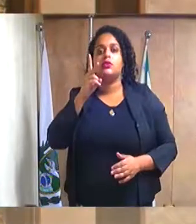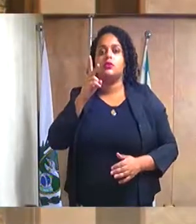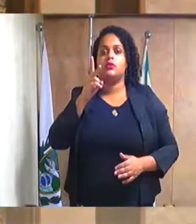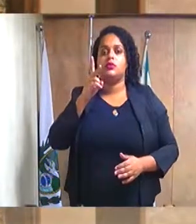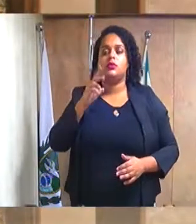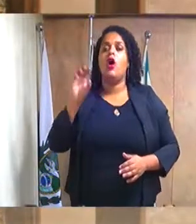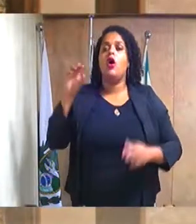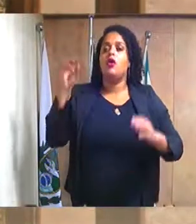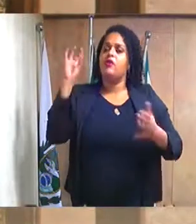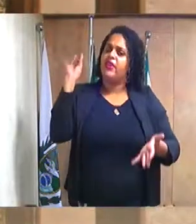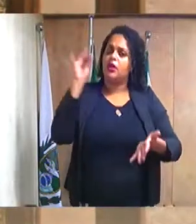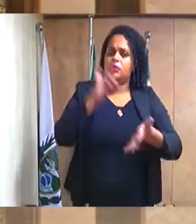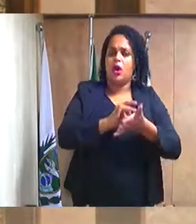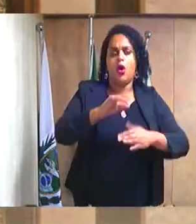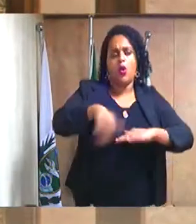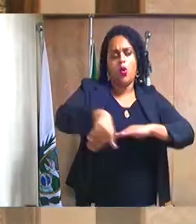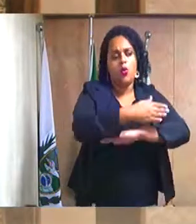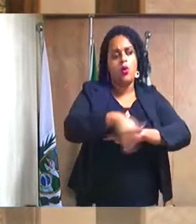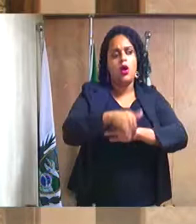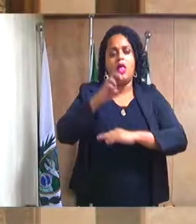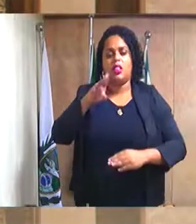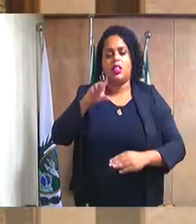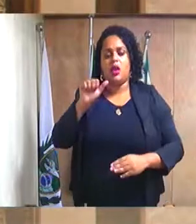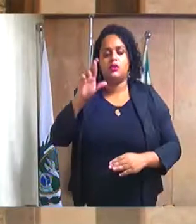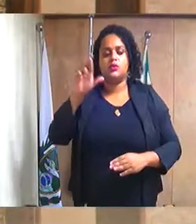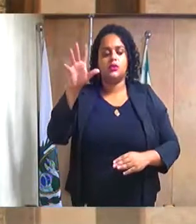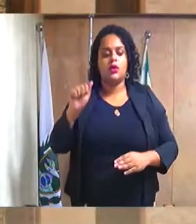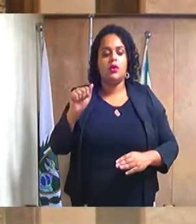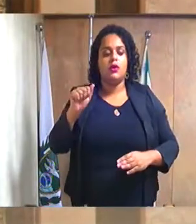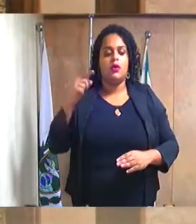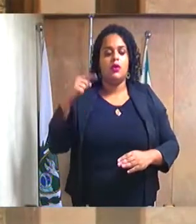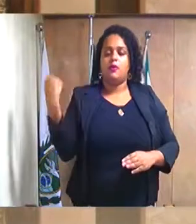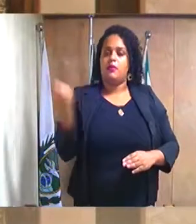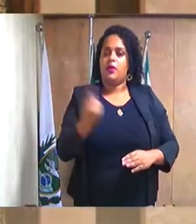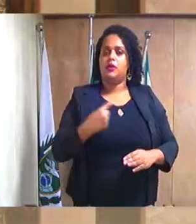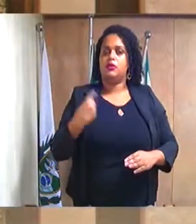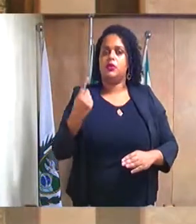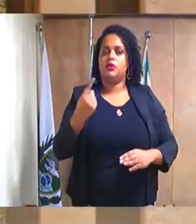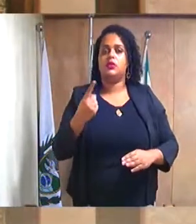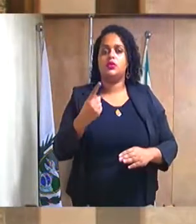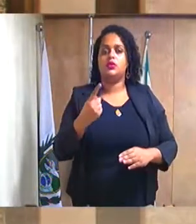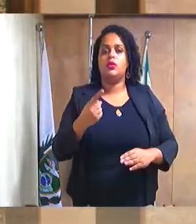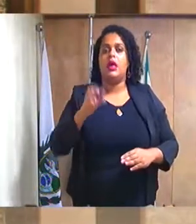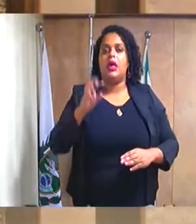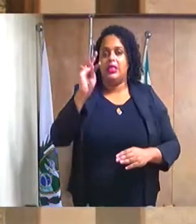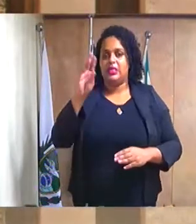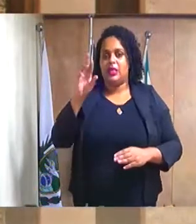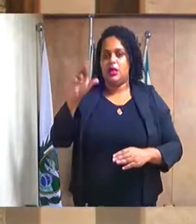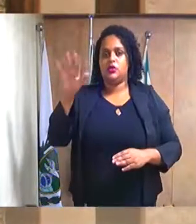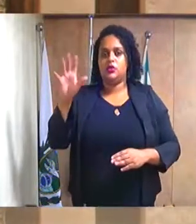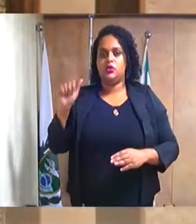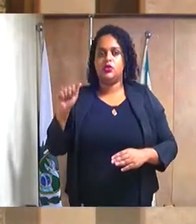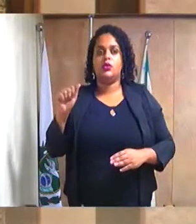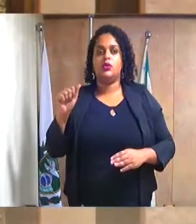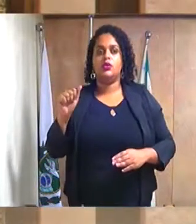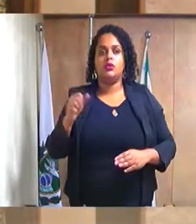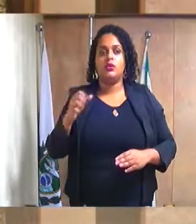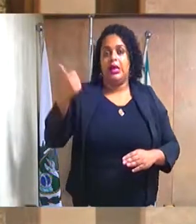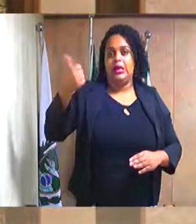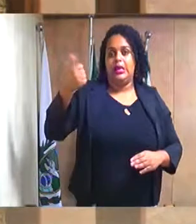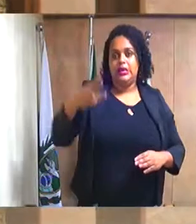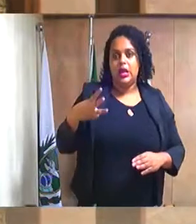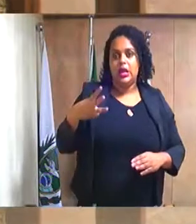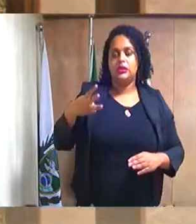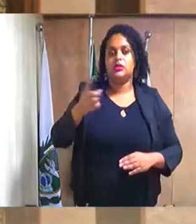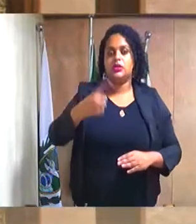oficialmente a Rua Nelson Bretas, que passa a abranger o trecho entre o número 13 do referido